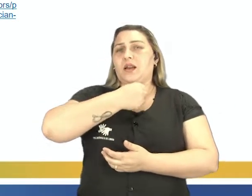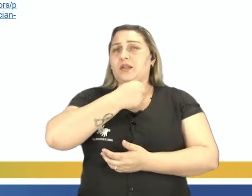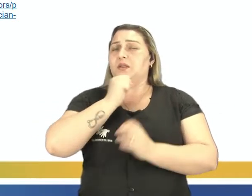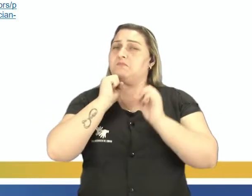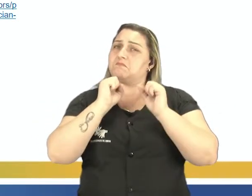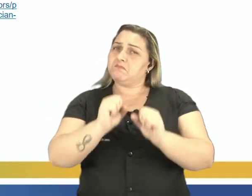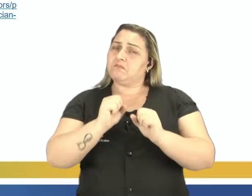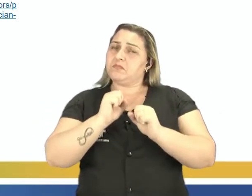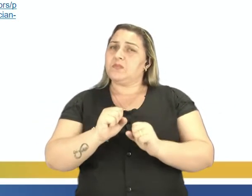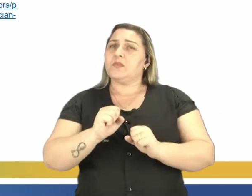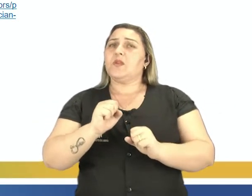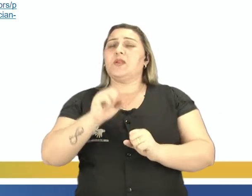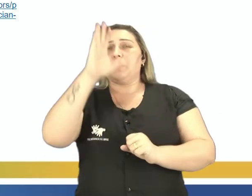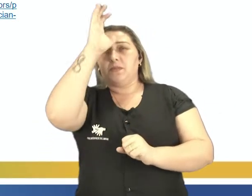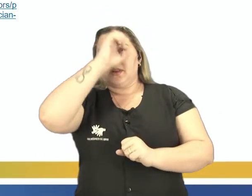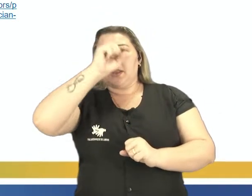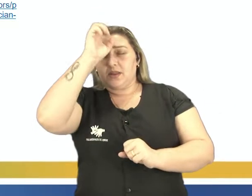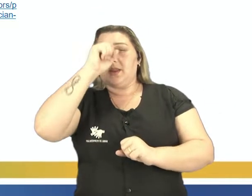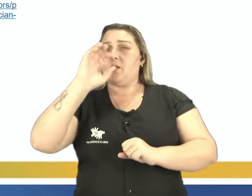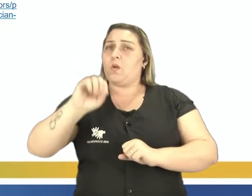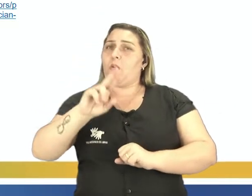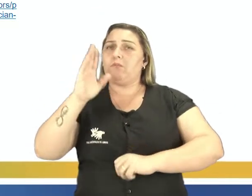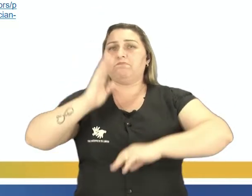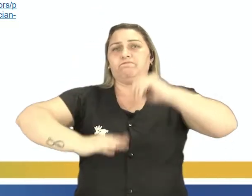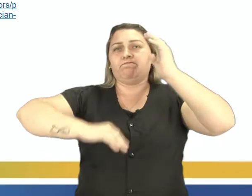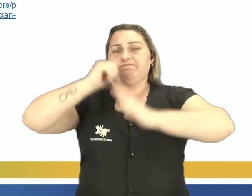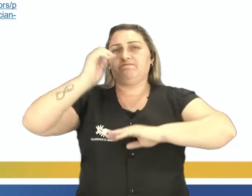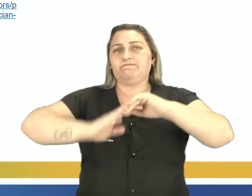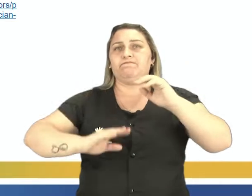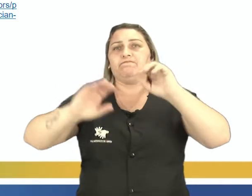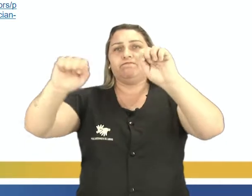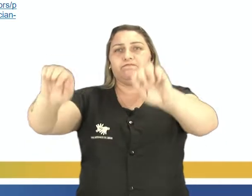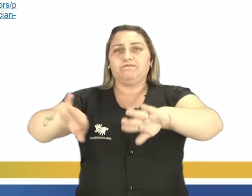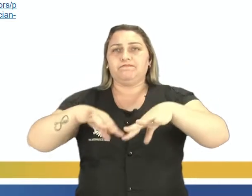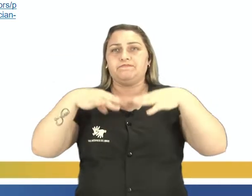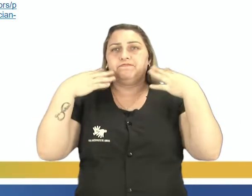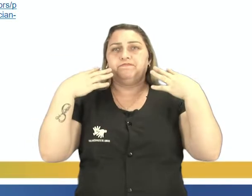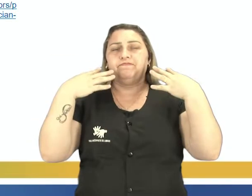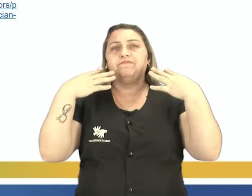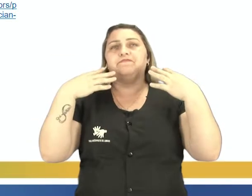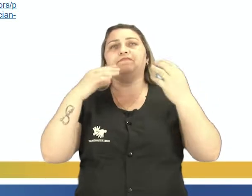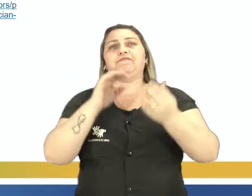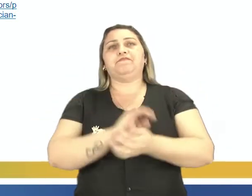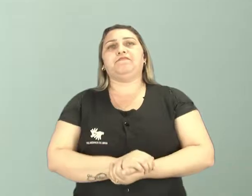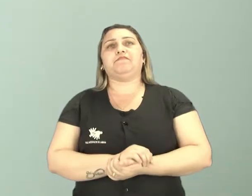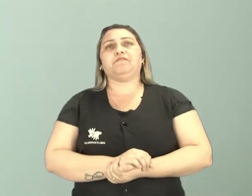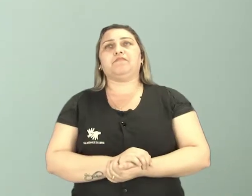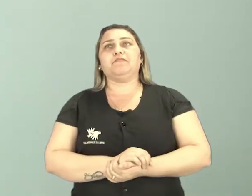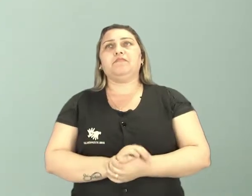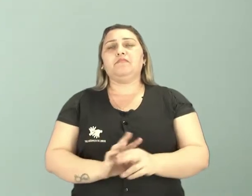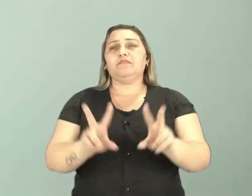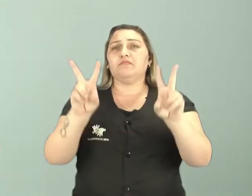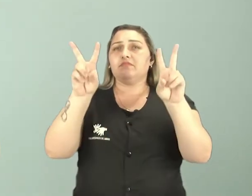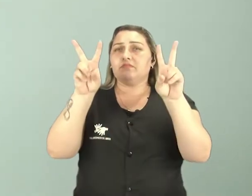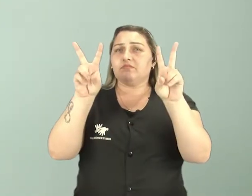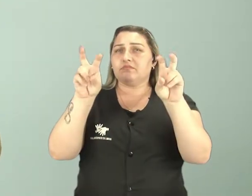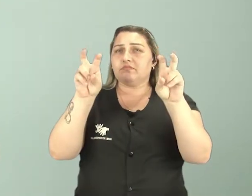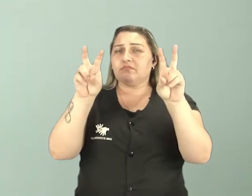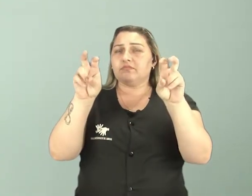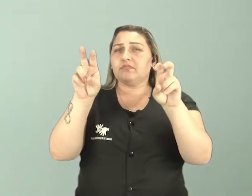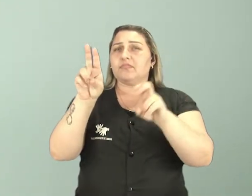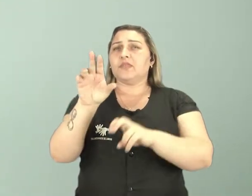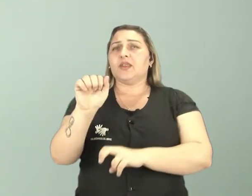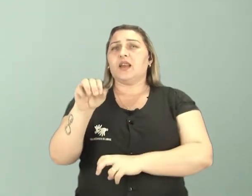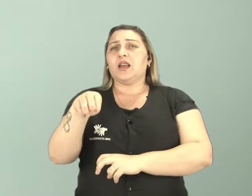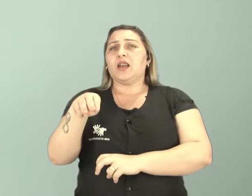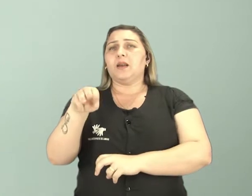que pode ser amador ou profissional. E aí eu quero chamar a sua atenção para o fato do termo que nós estamos utilizando como